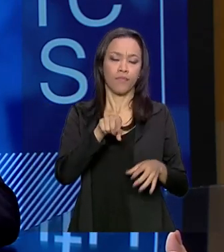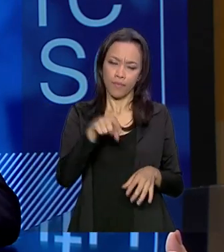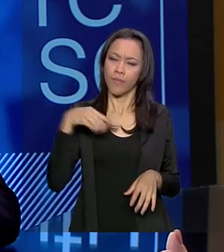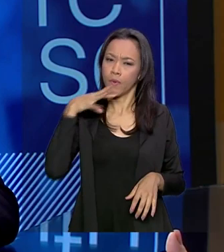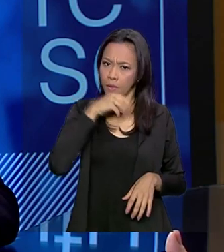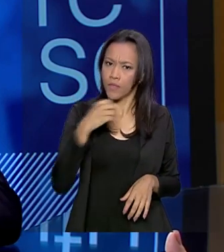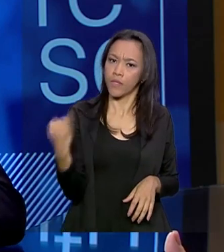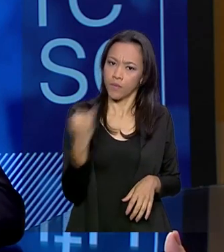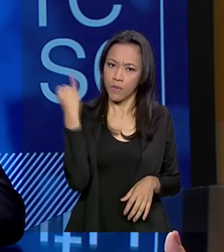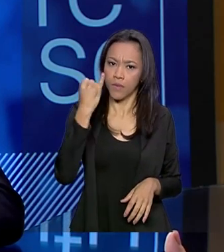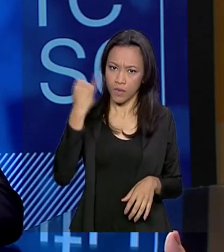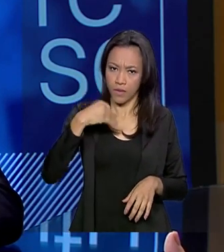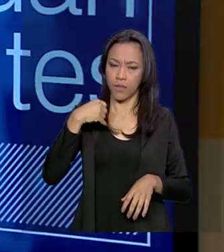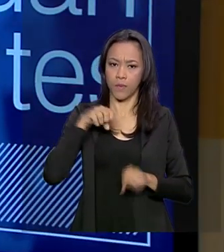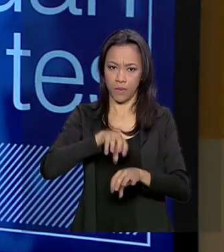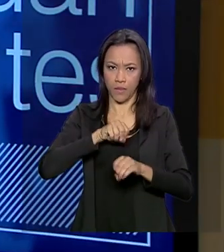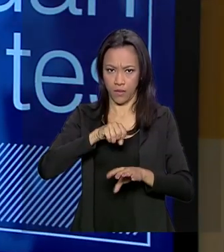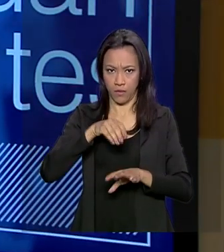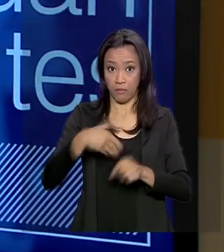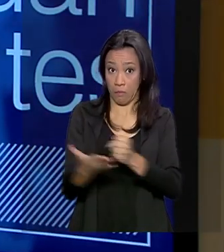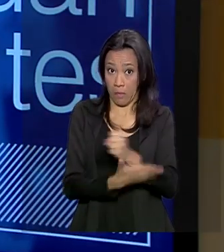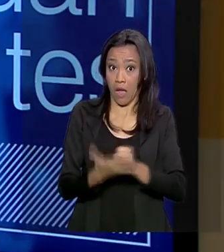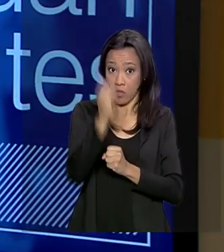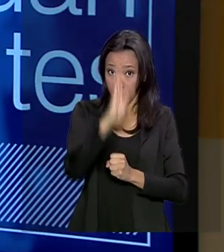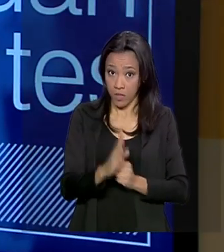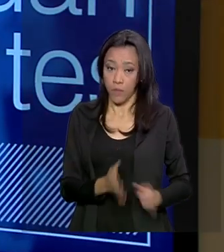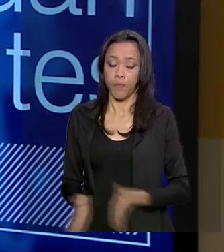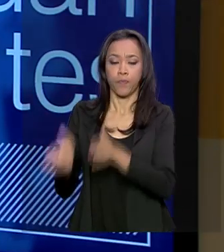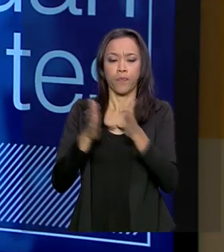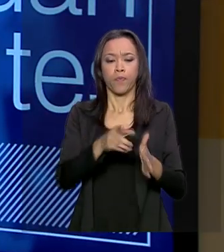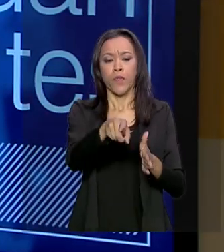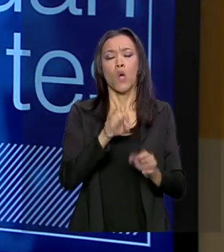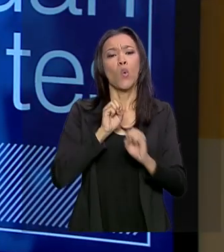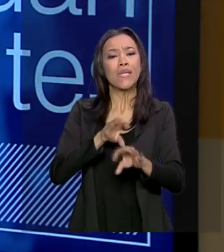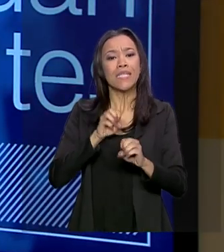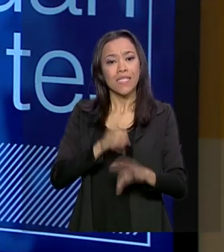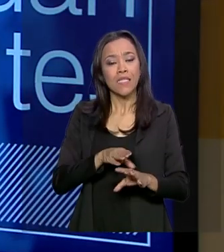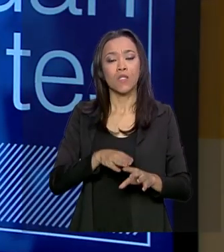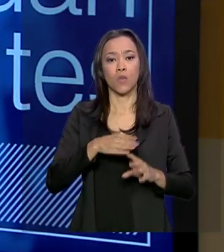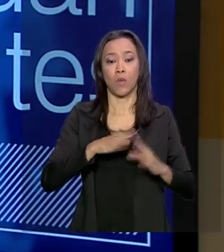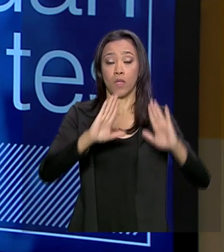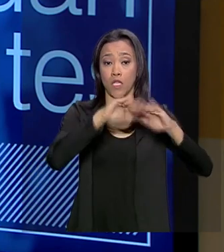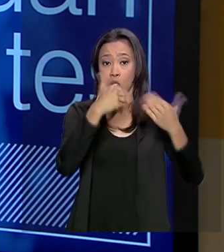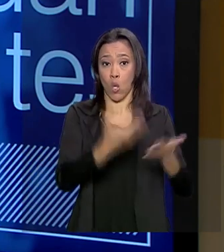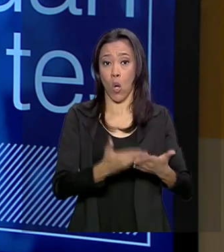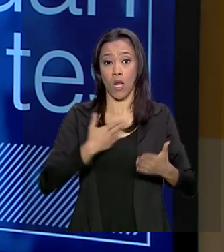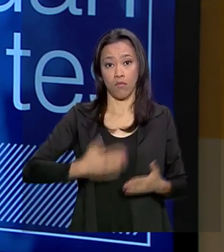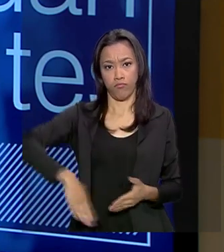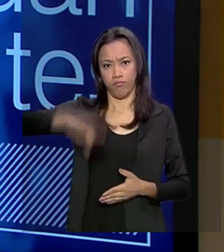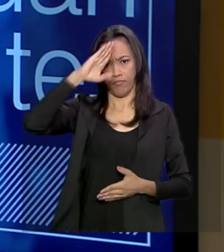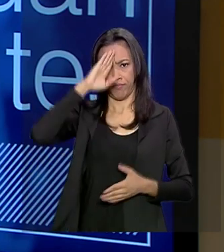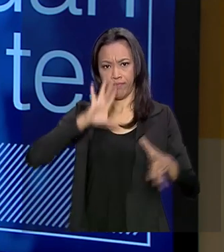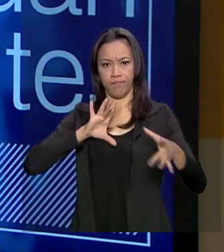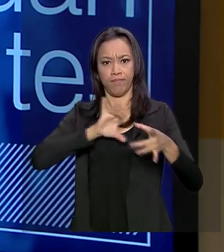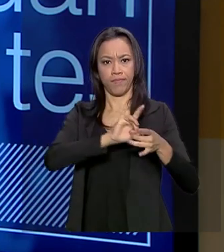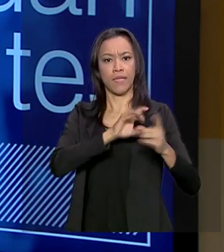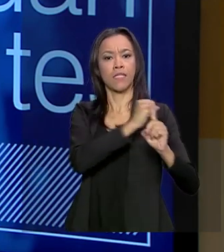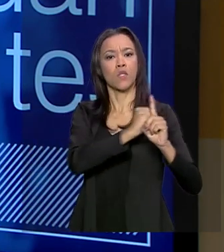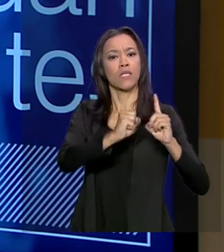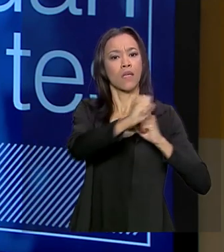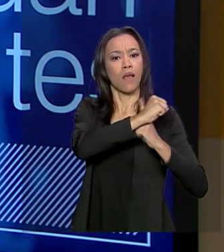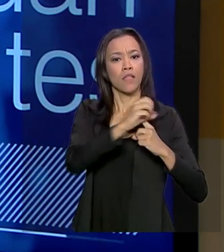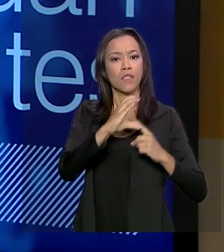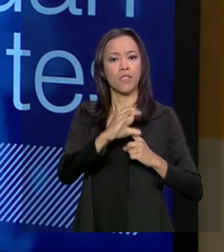da educação básica no Brasil. A educação cívico-militar é para crianças um pouco mais velhas, não é para essa fase inicial.